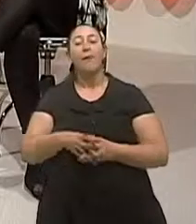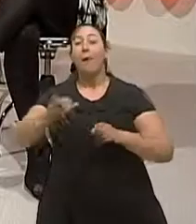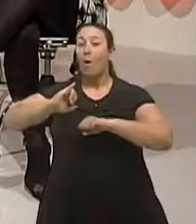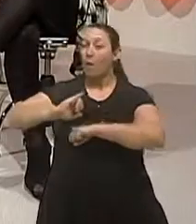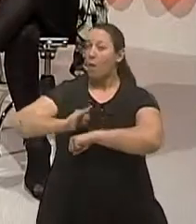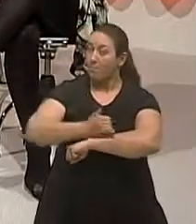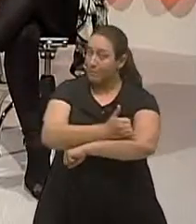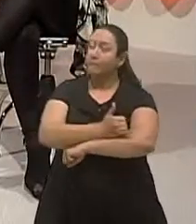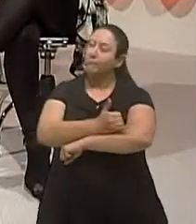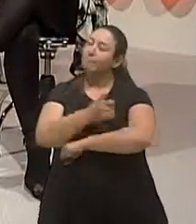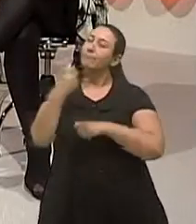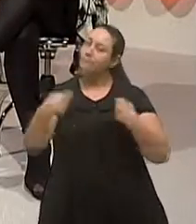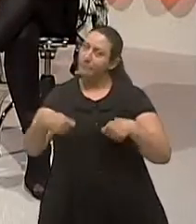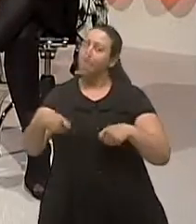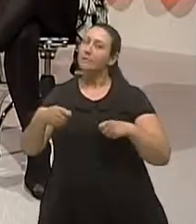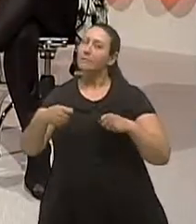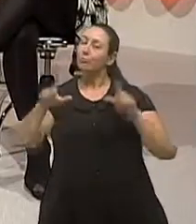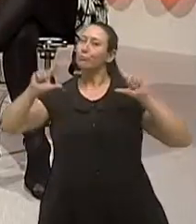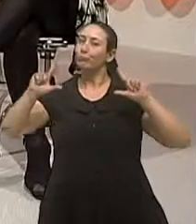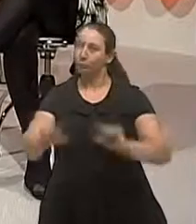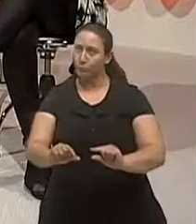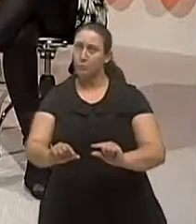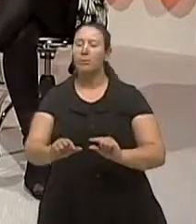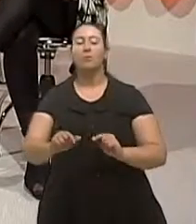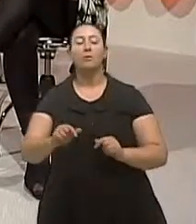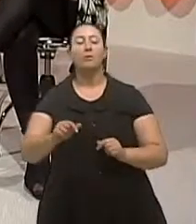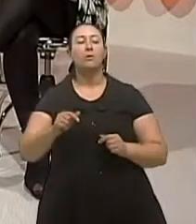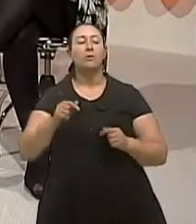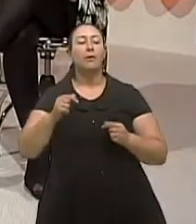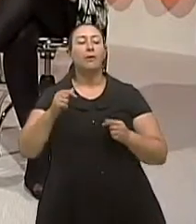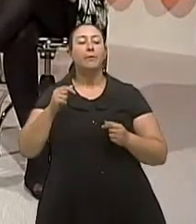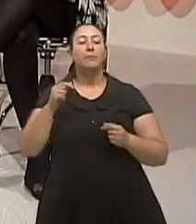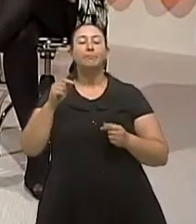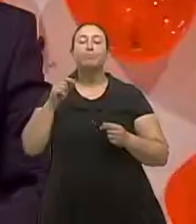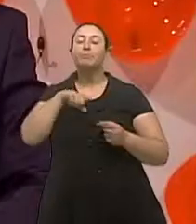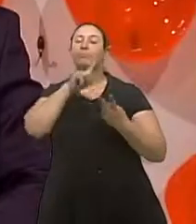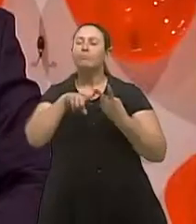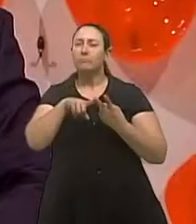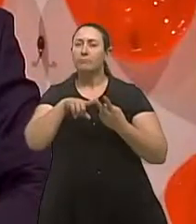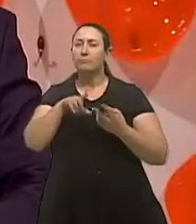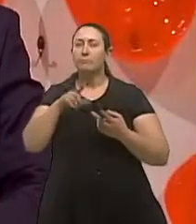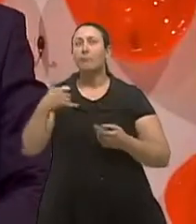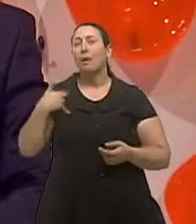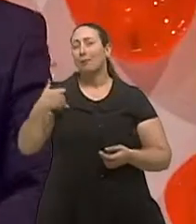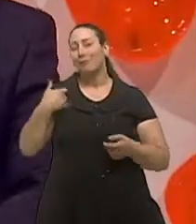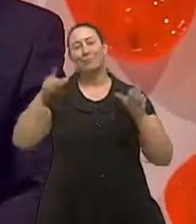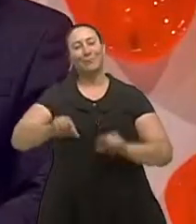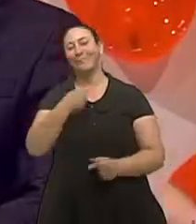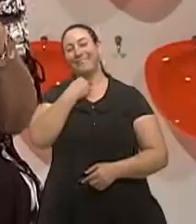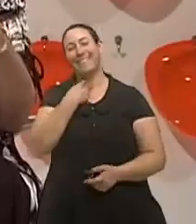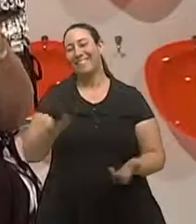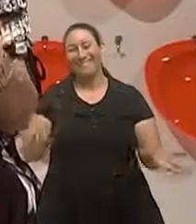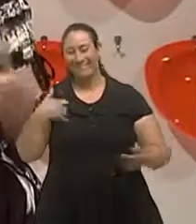coisa diminuir-se sobrepeso e que salma a obesidade certamente a idade não dá para diminuir não, não dá